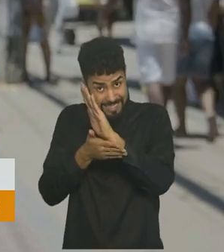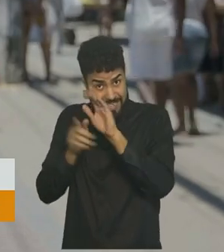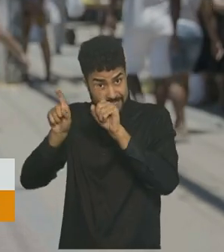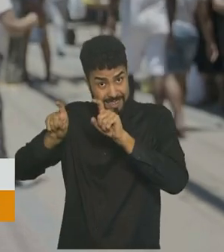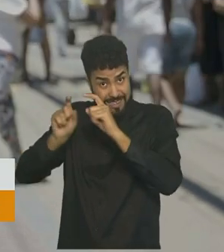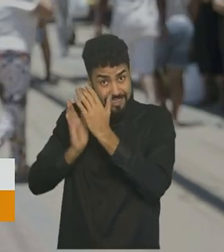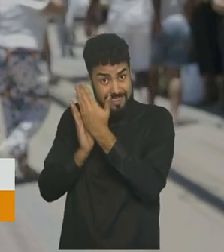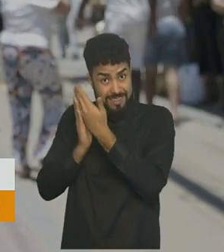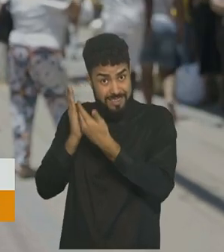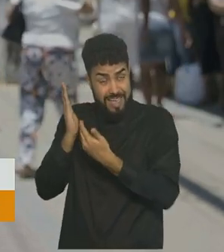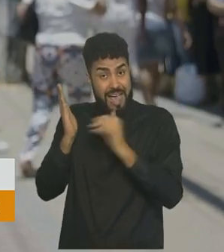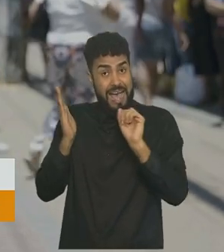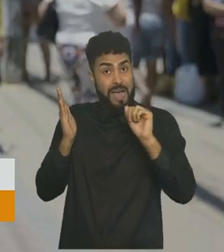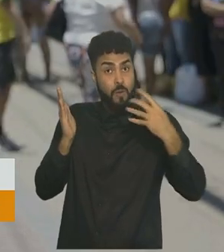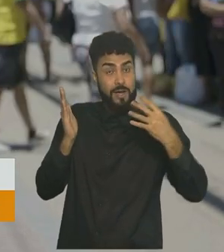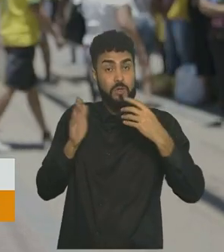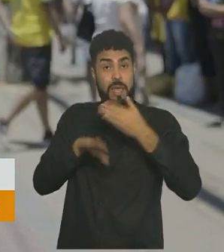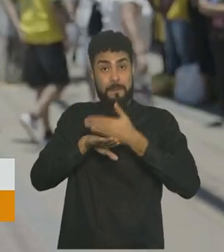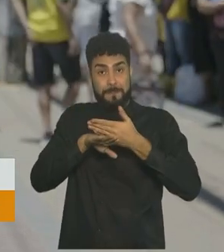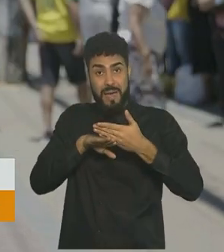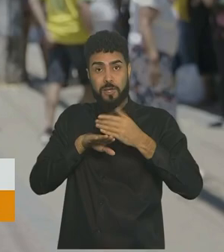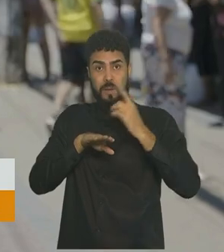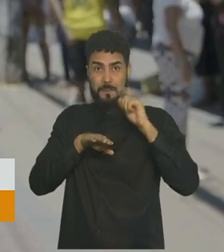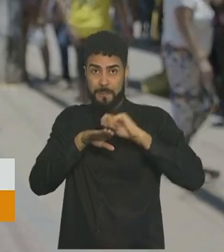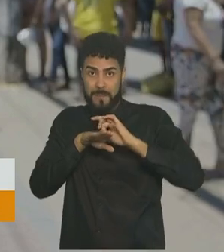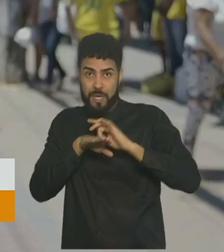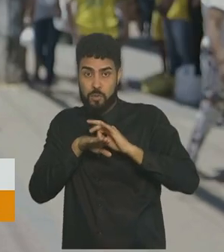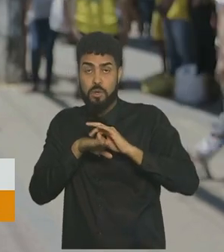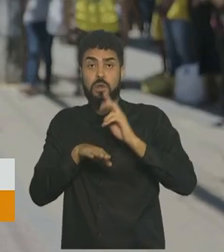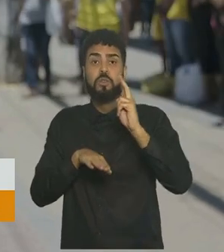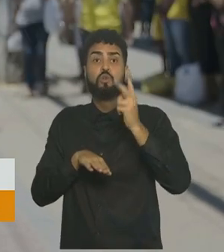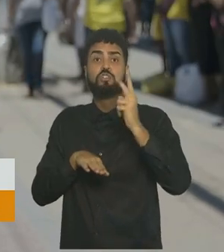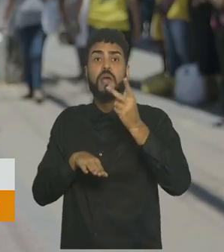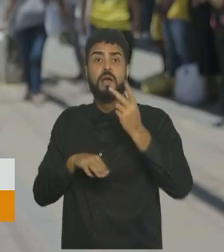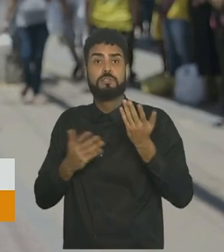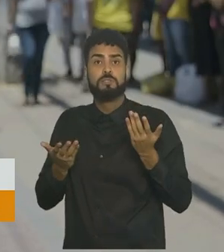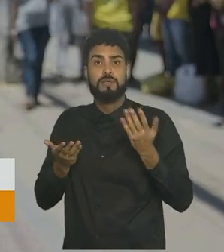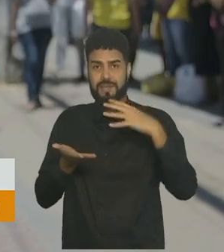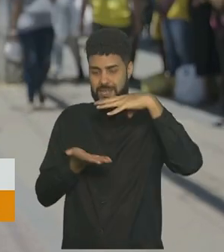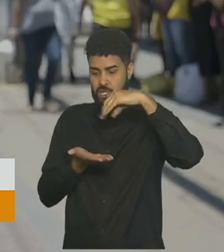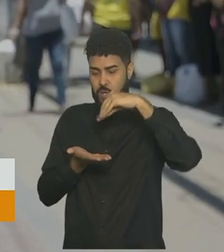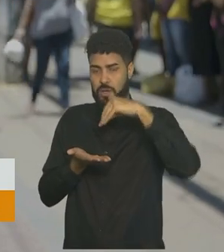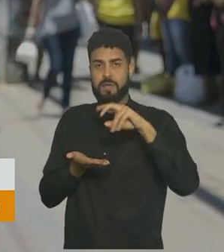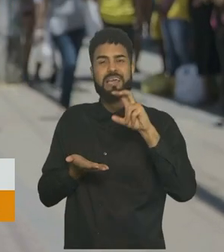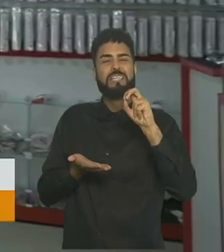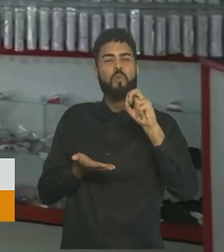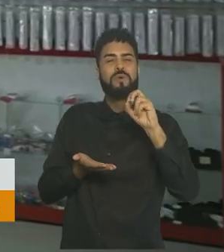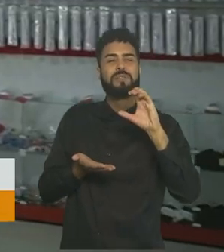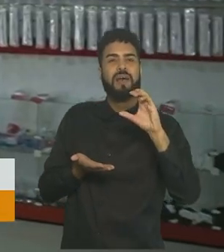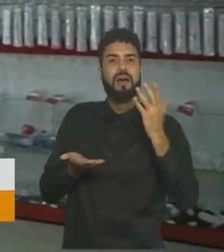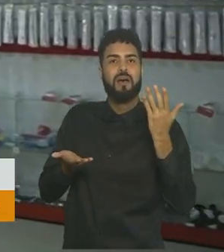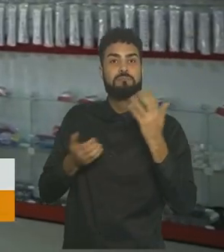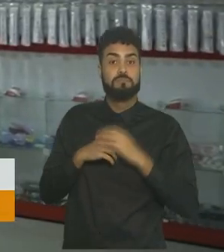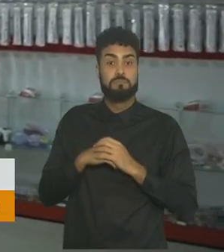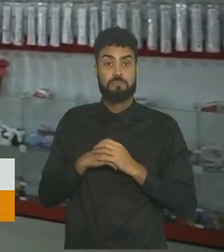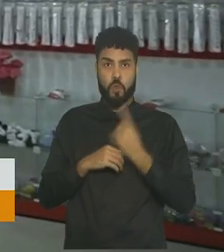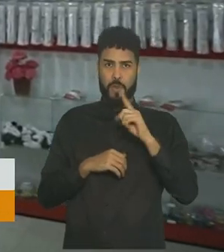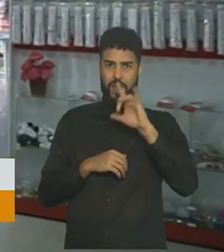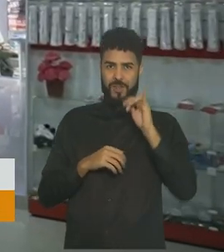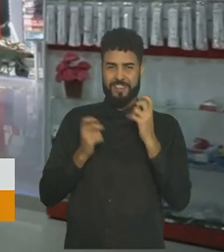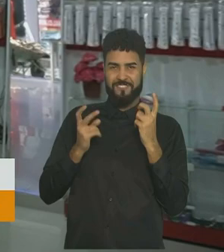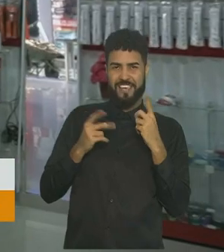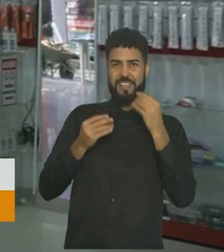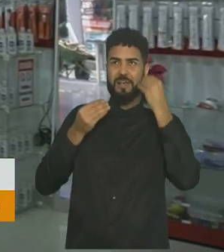currículo em papel A4, preto e branco, custa os R$,00. Para xerocar, R$ 0,50. Uma loja que vende